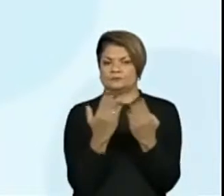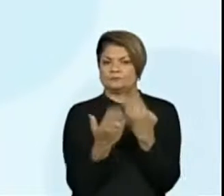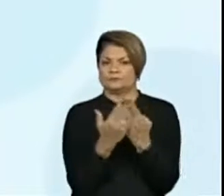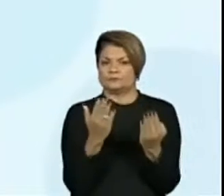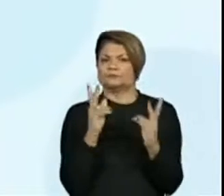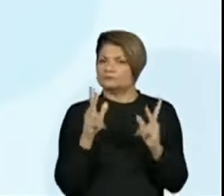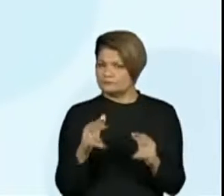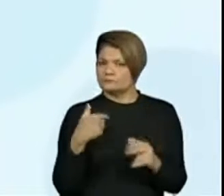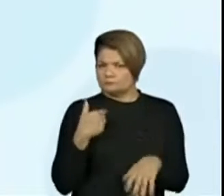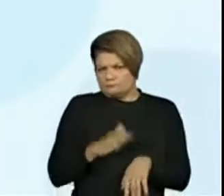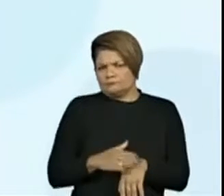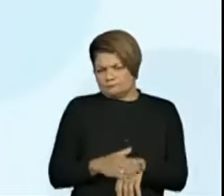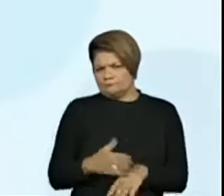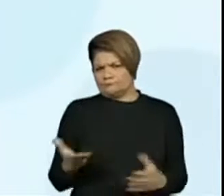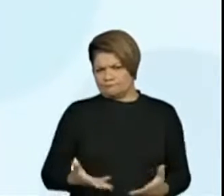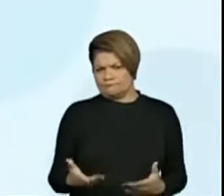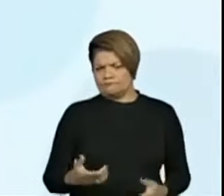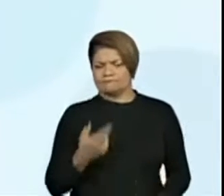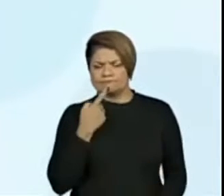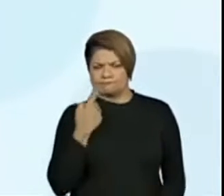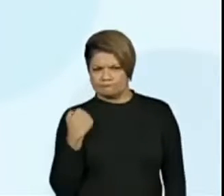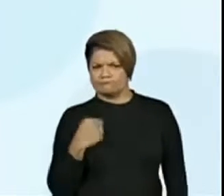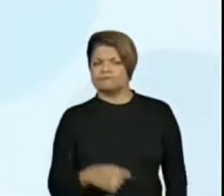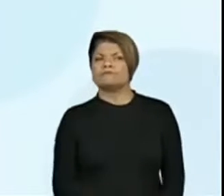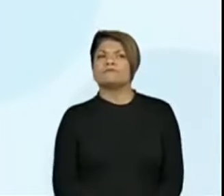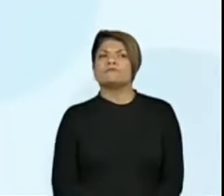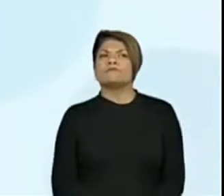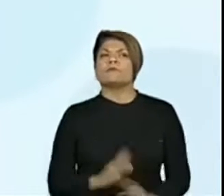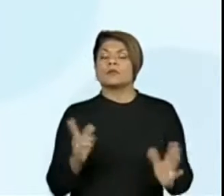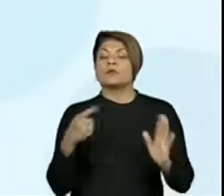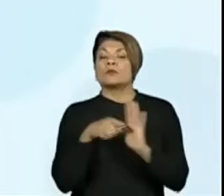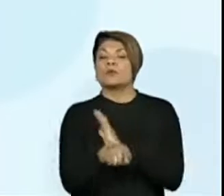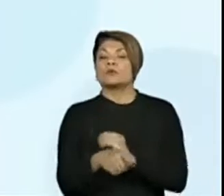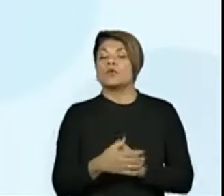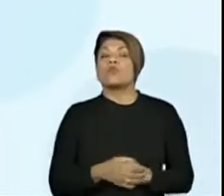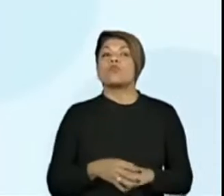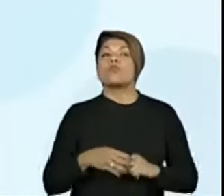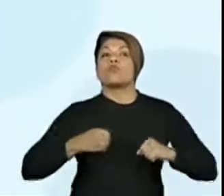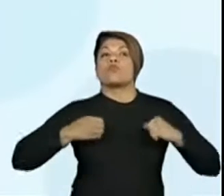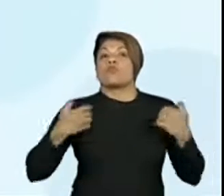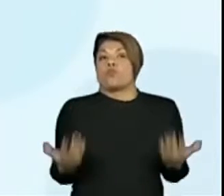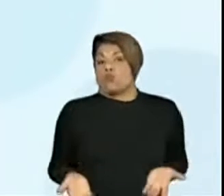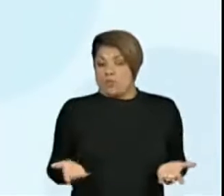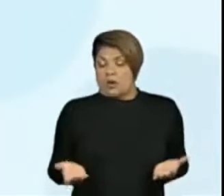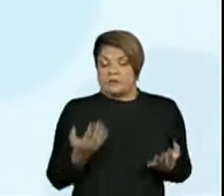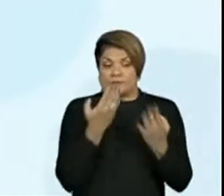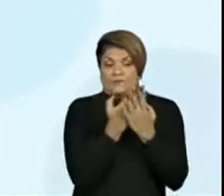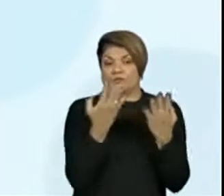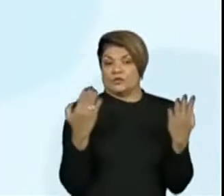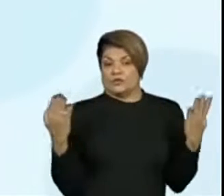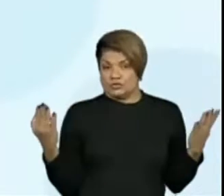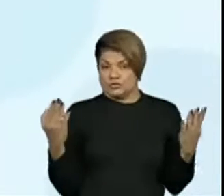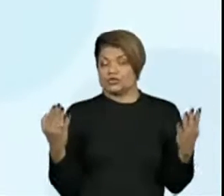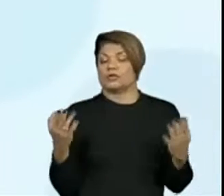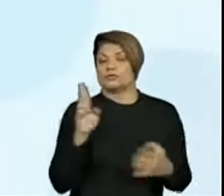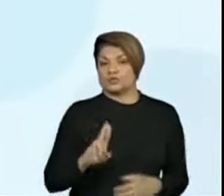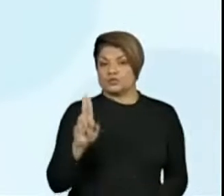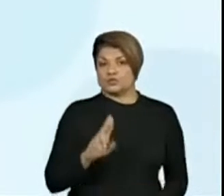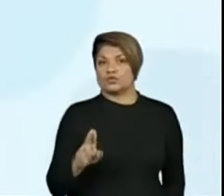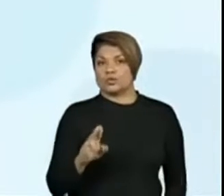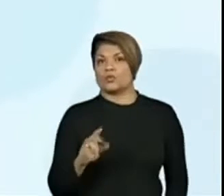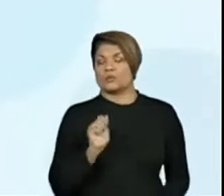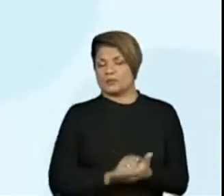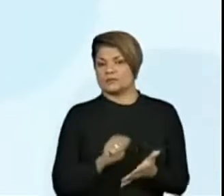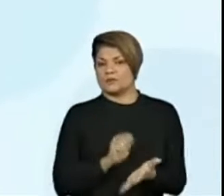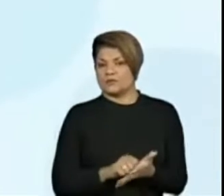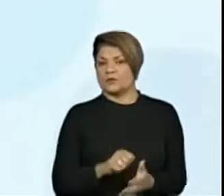fizemos agora, não é? Então, ele perguntou, quais foram as fichas utilizadas para escrever o número 22?